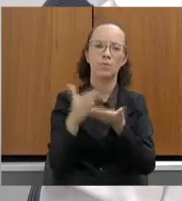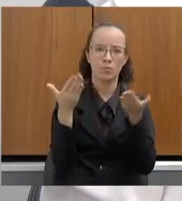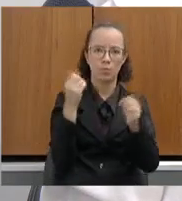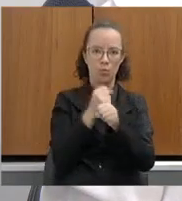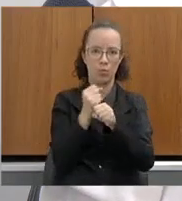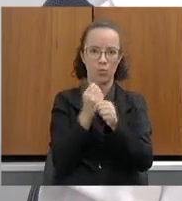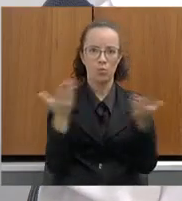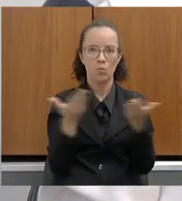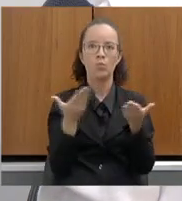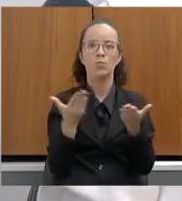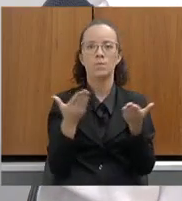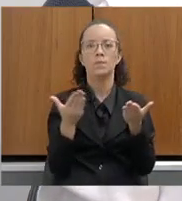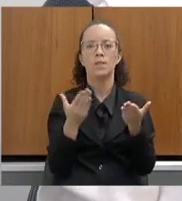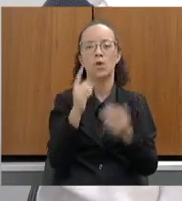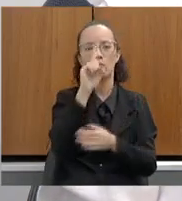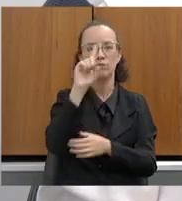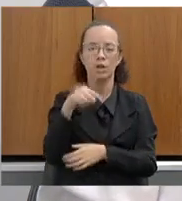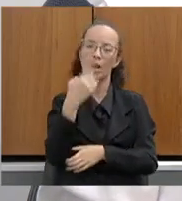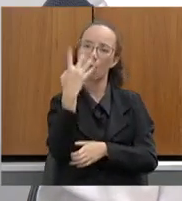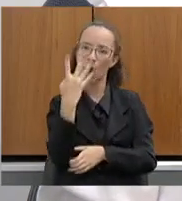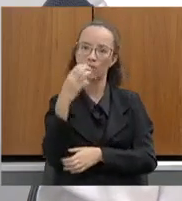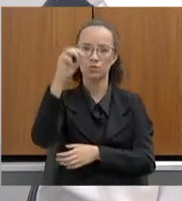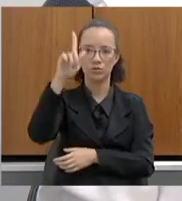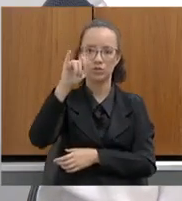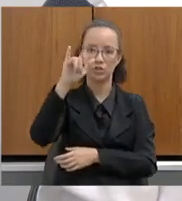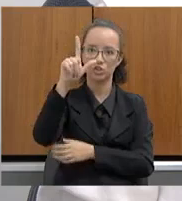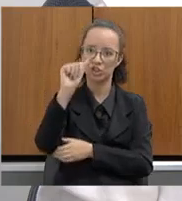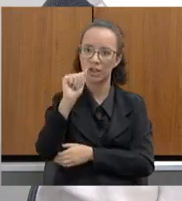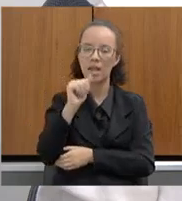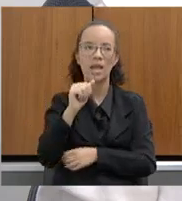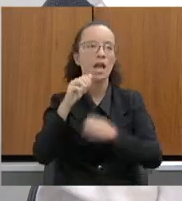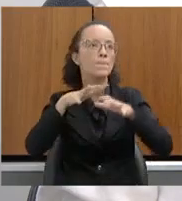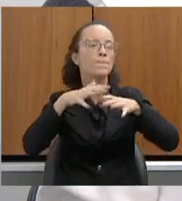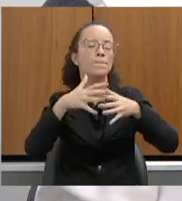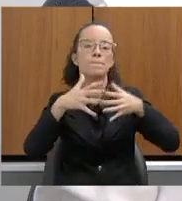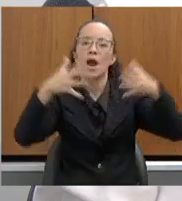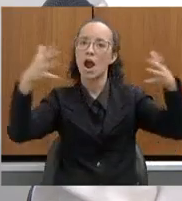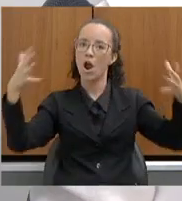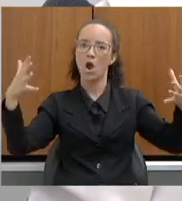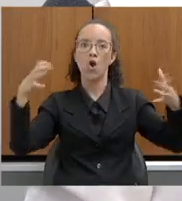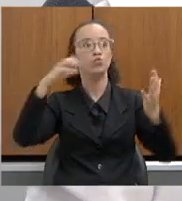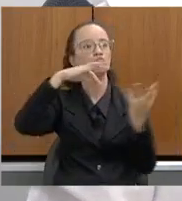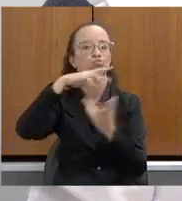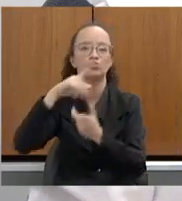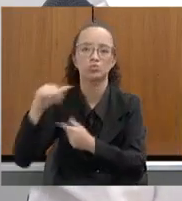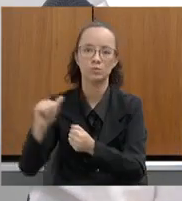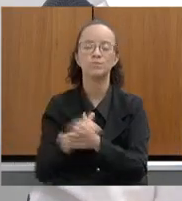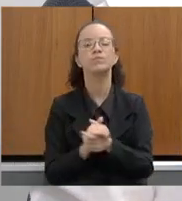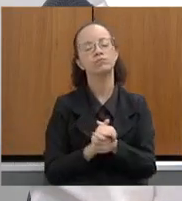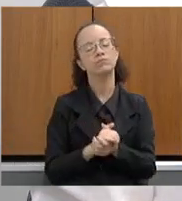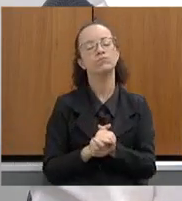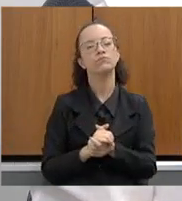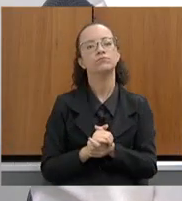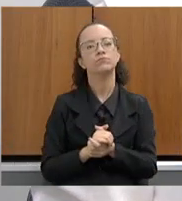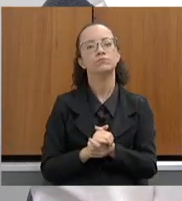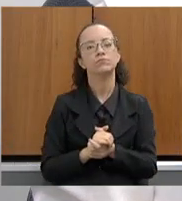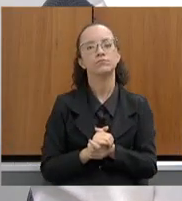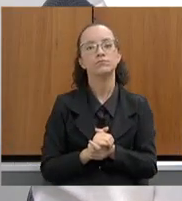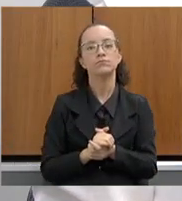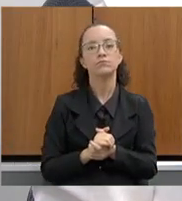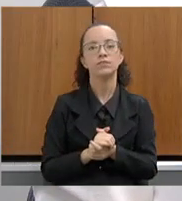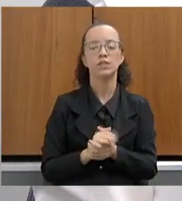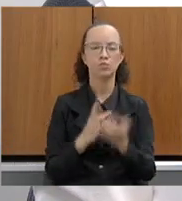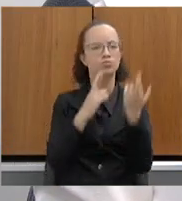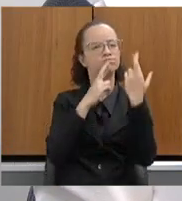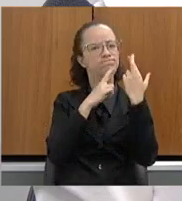gigas. São maiores plantas do mundo e, realmente, sem a celeridade...